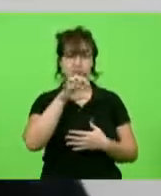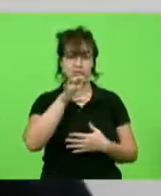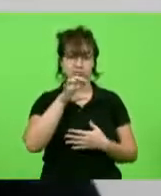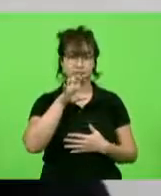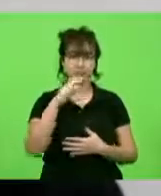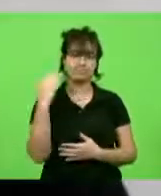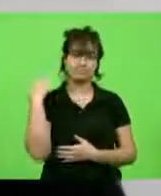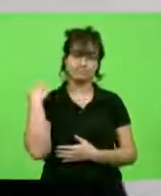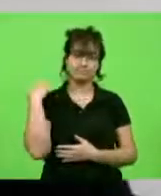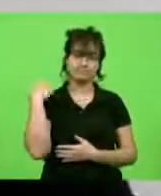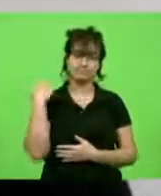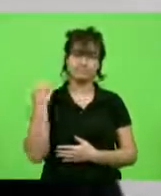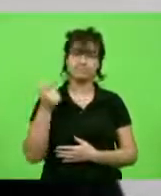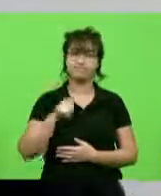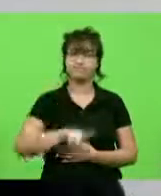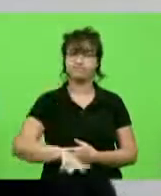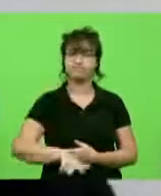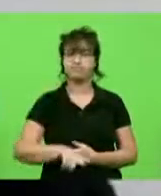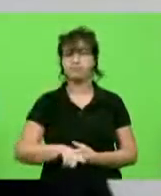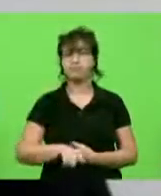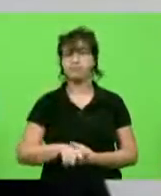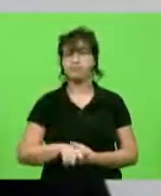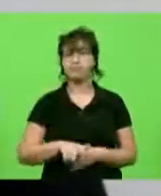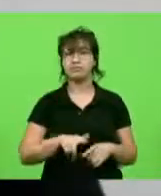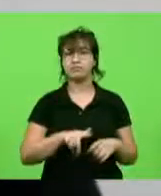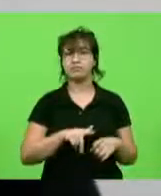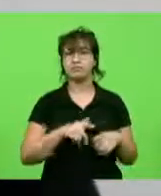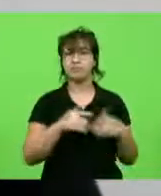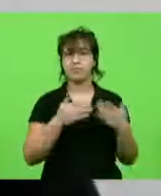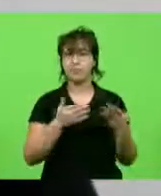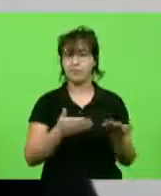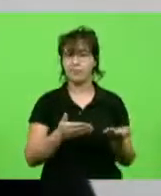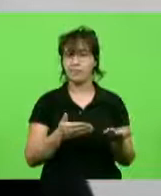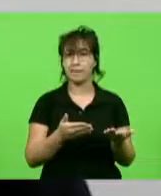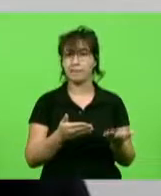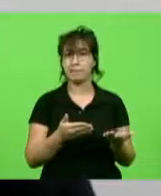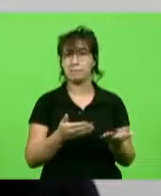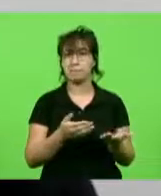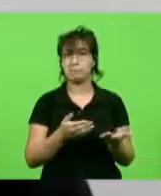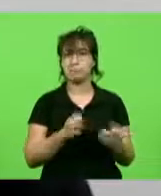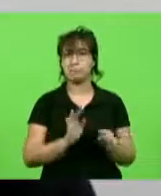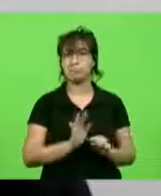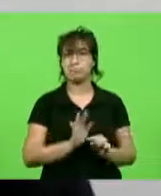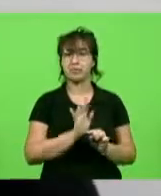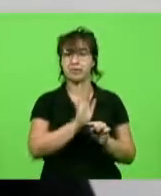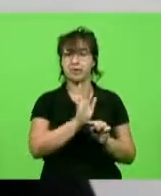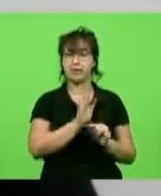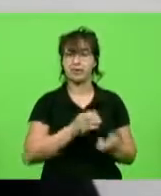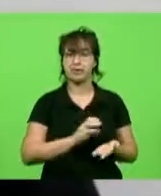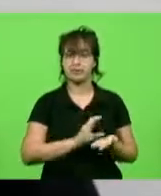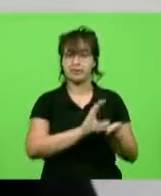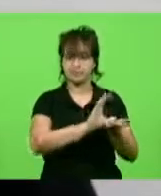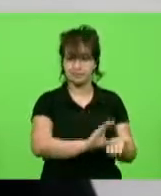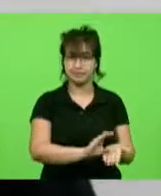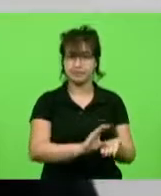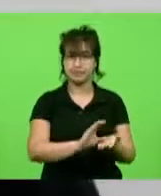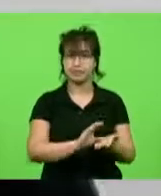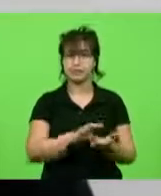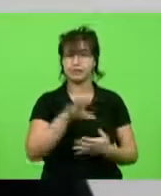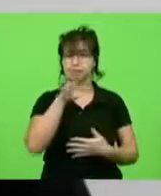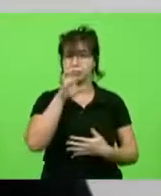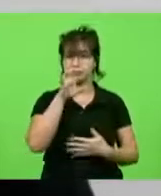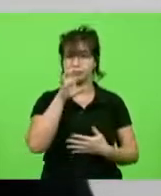a questão da manutenção do adequado fornecimento de gases medicinais no estado de Santa